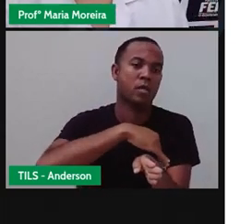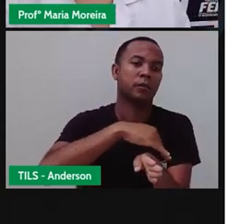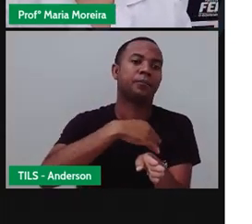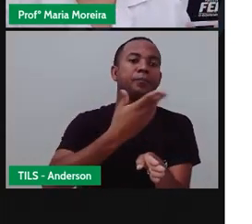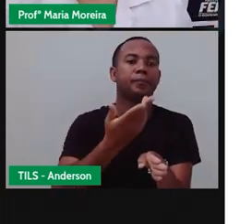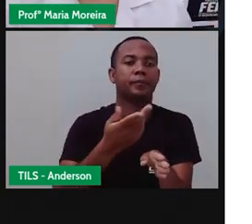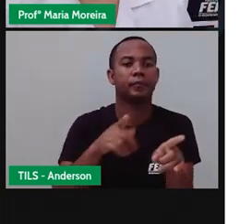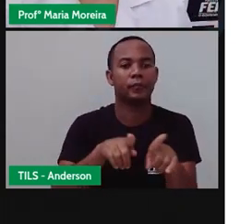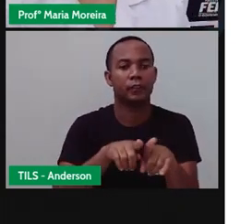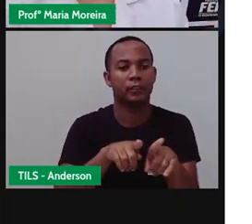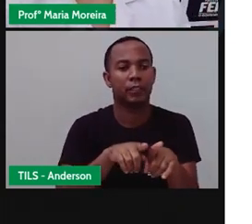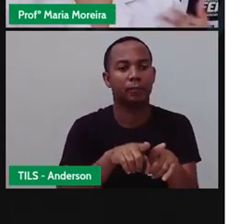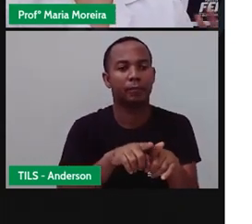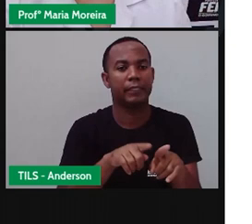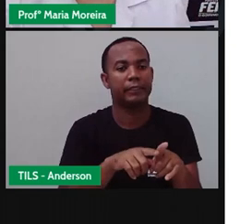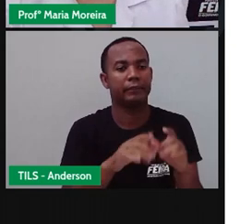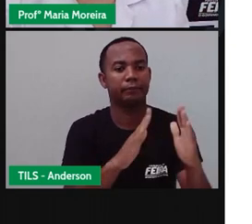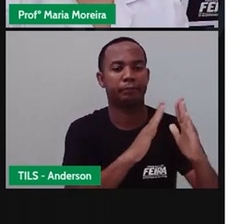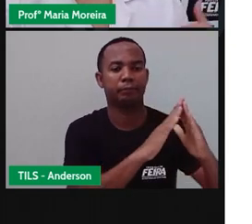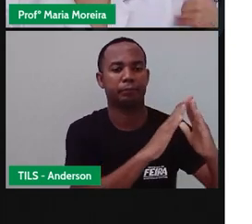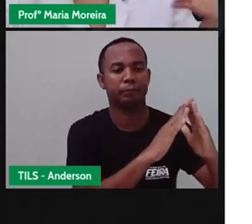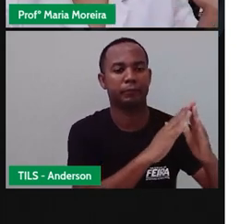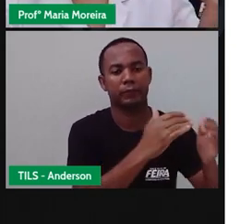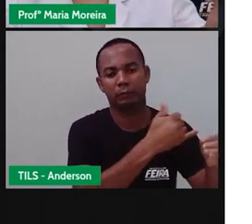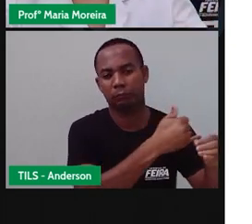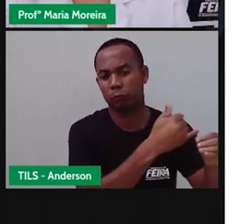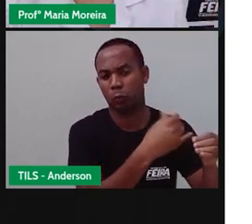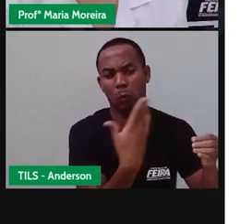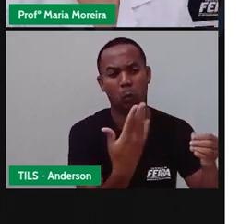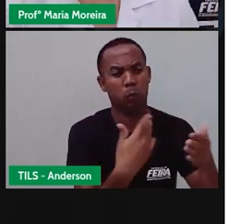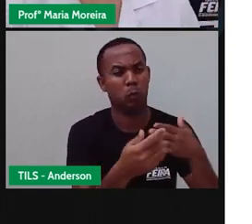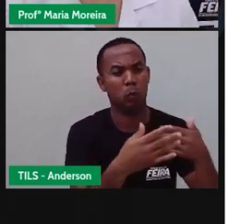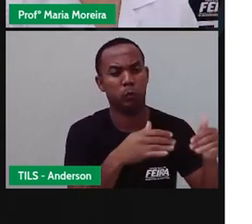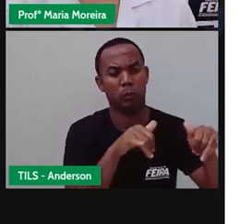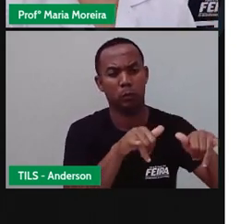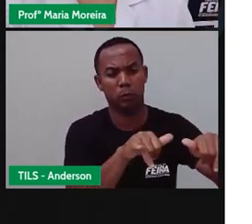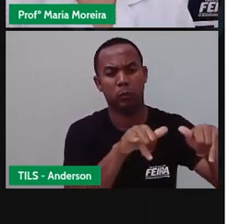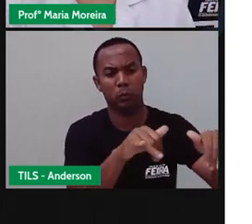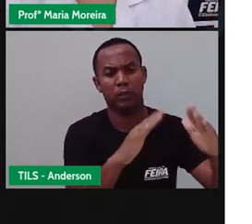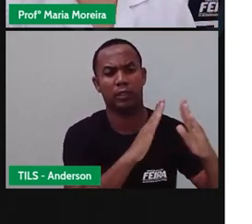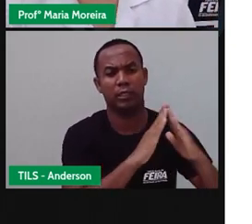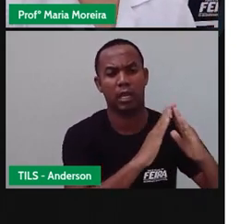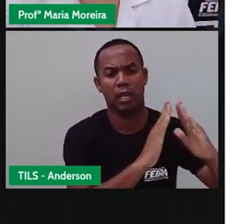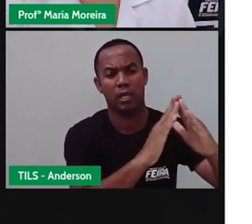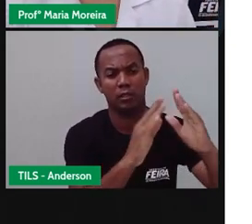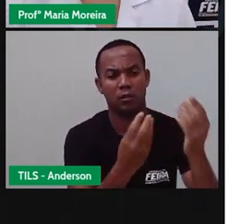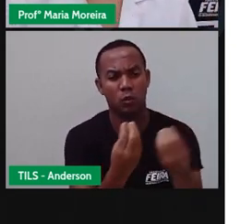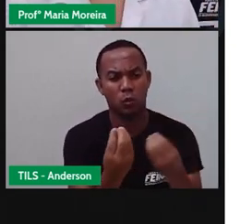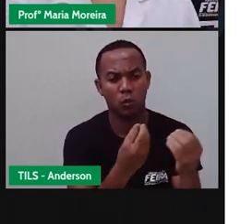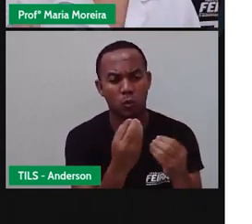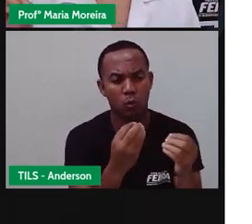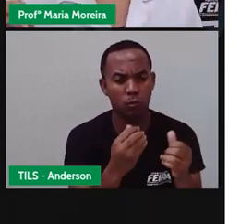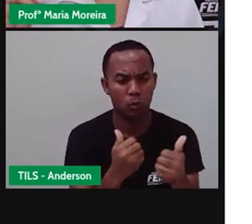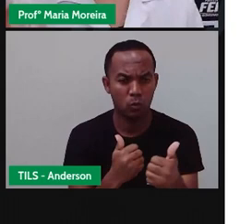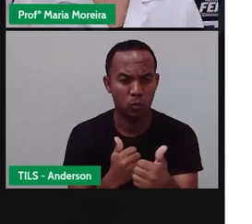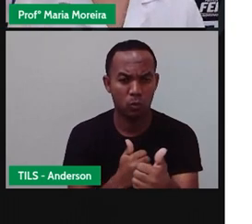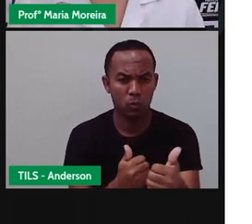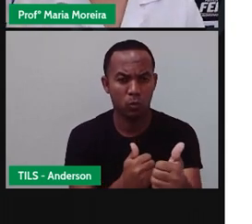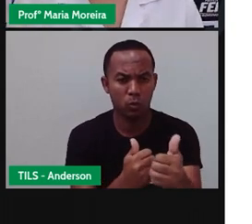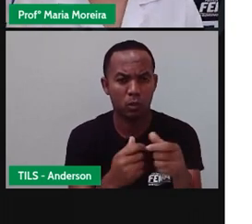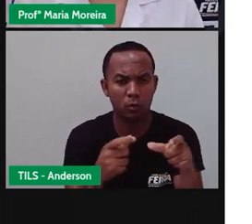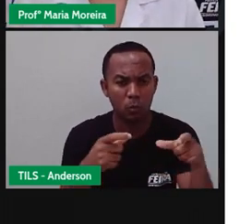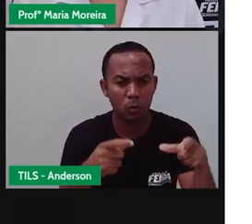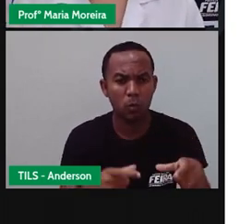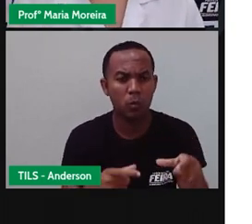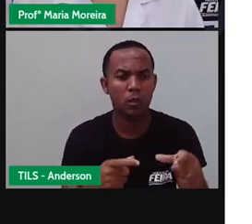você precisa colocar um mercado, um posto de saúde, as casas que estão, então, você precisa fazer o quê? Dar detalhes.